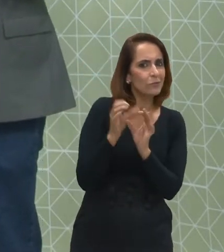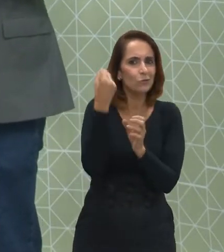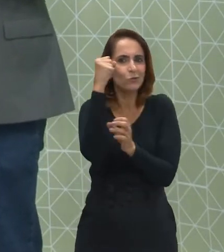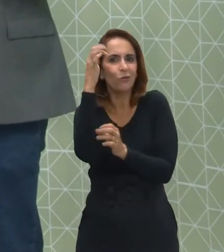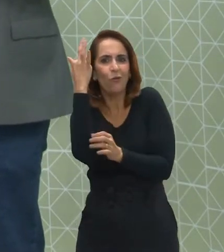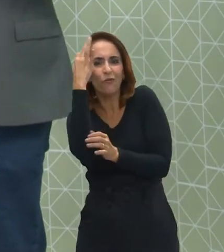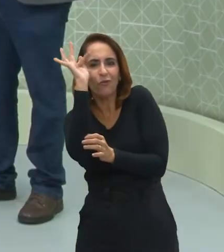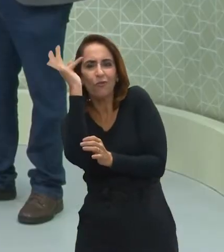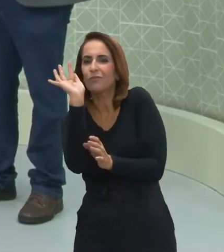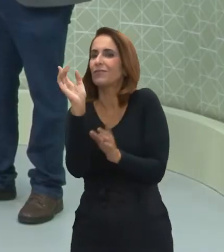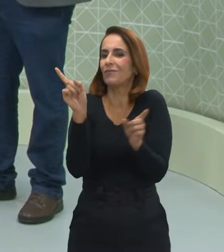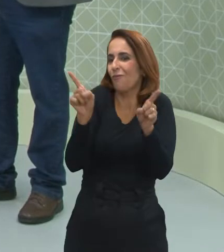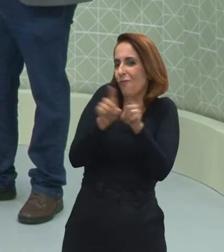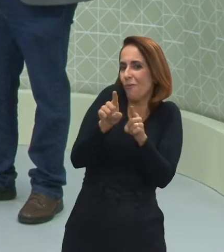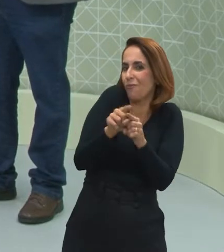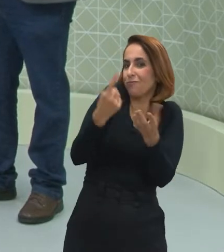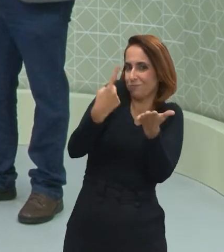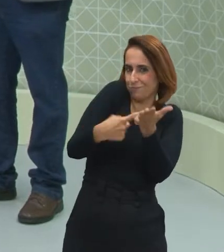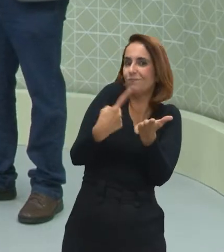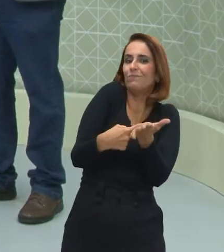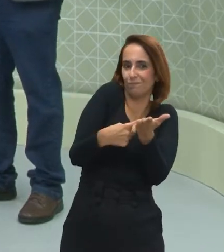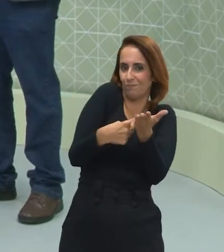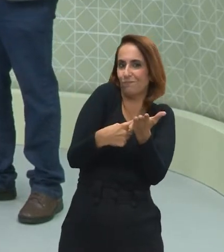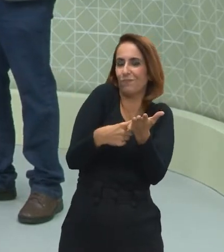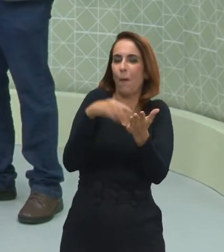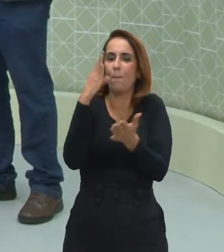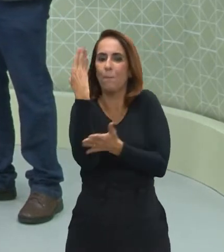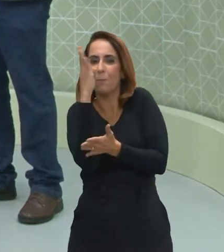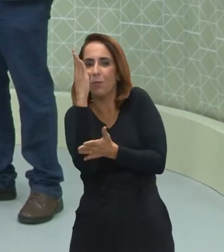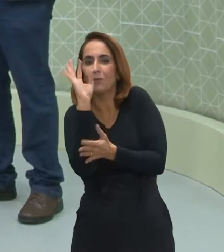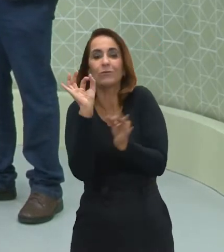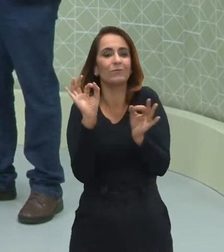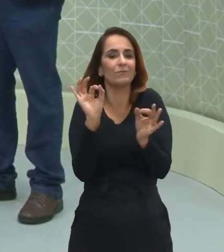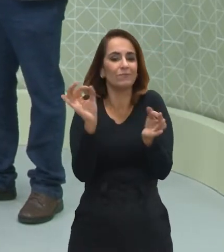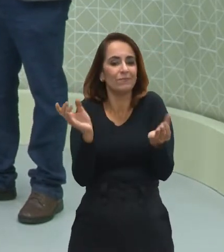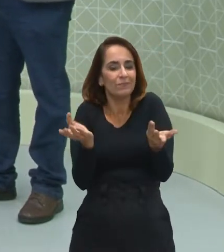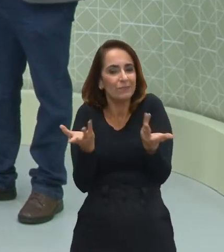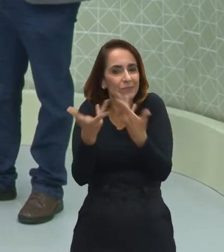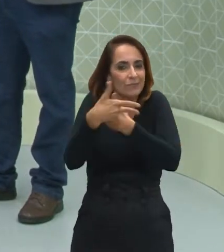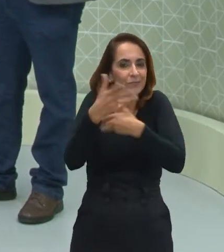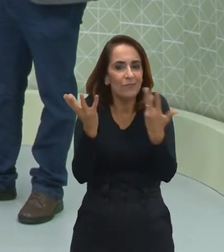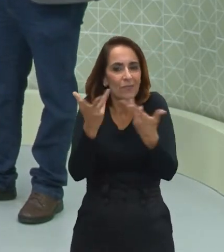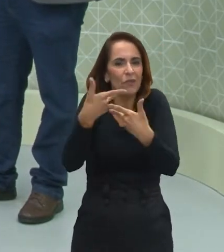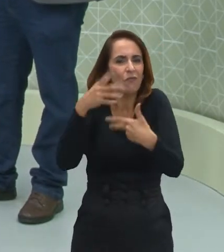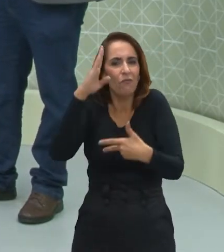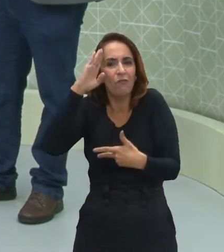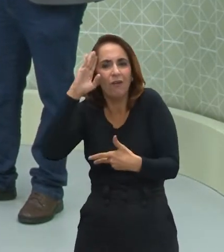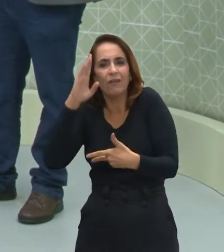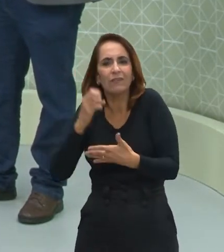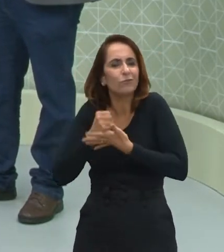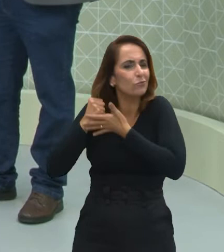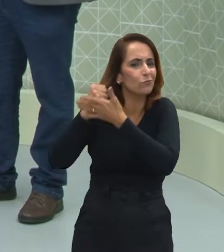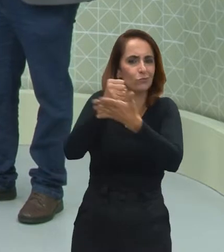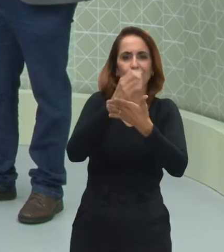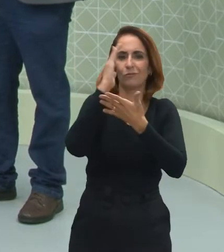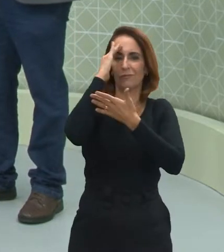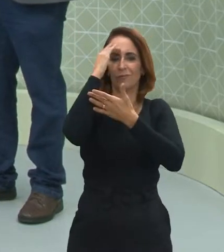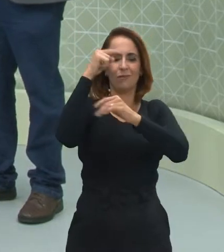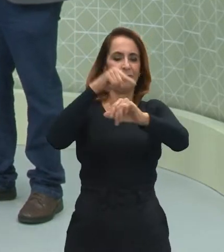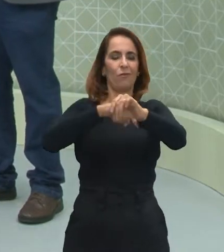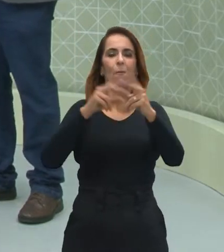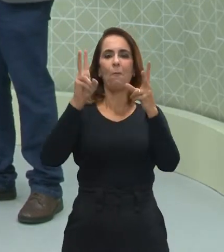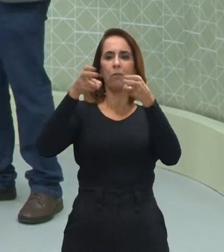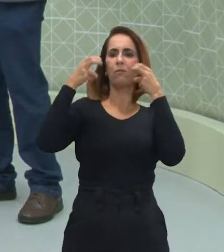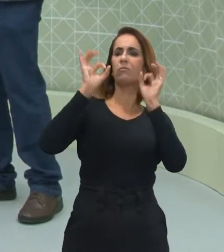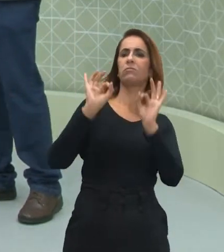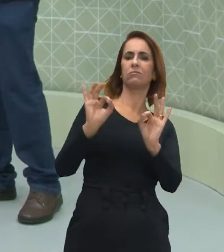entre sociologia, filosofia, entre biologia, e tudo isso vai ajudando a entender a hora que